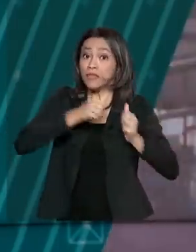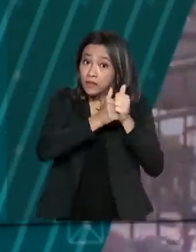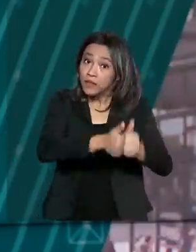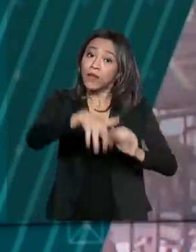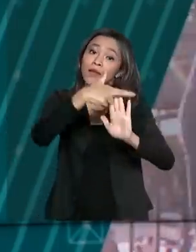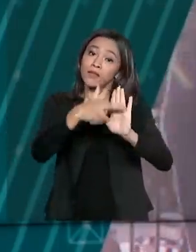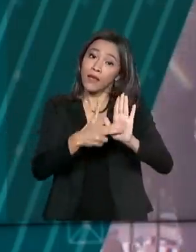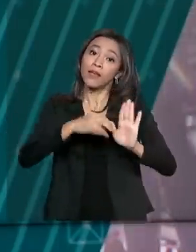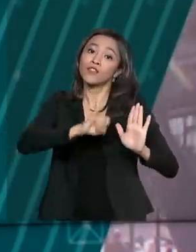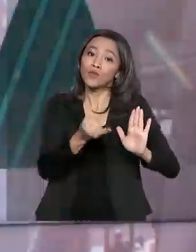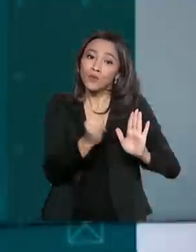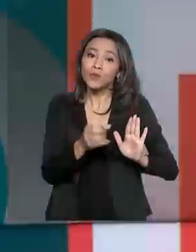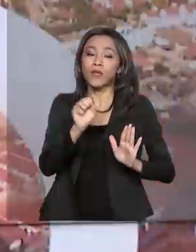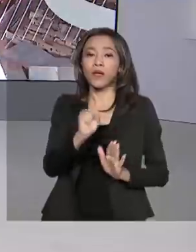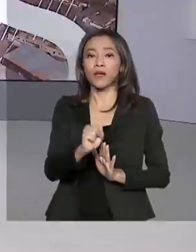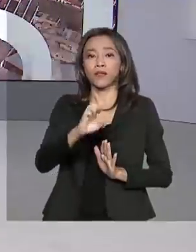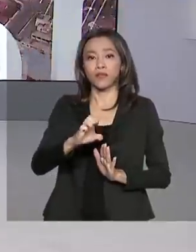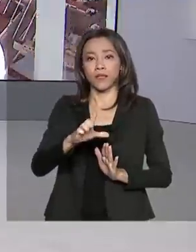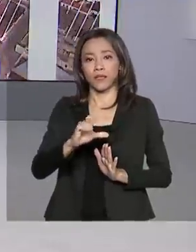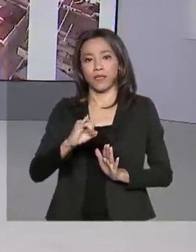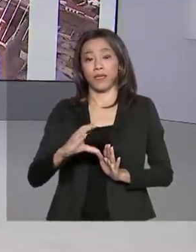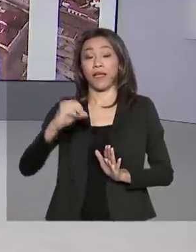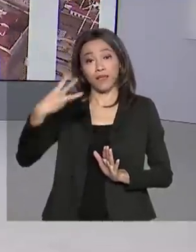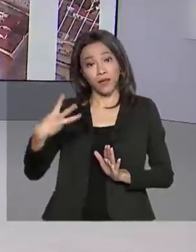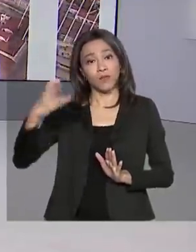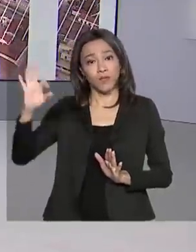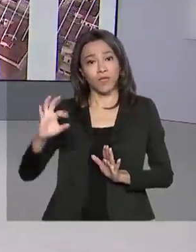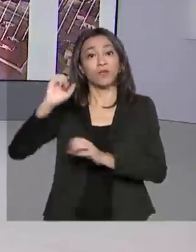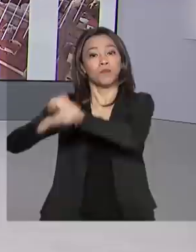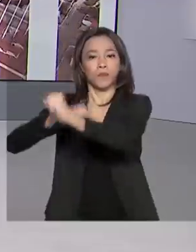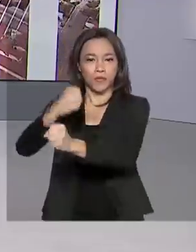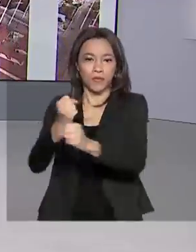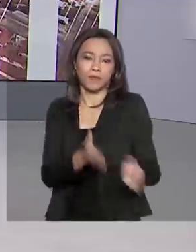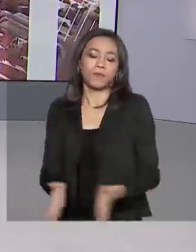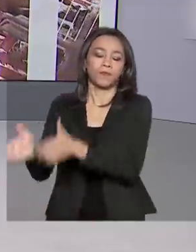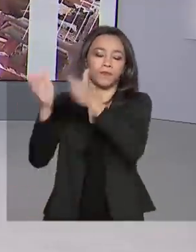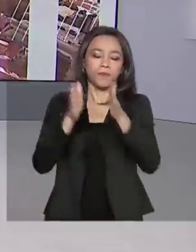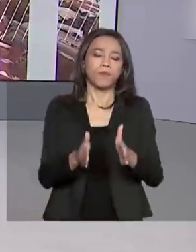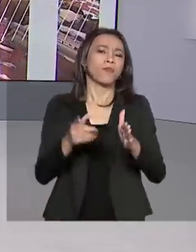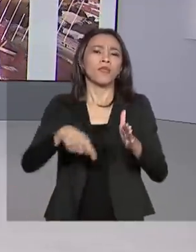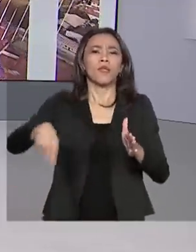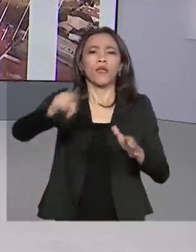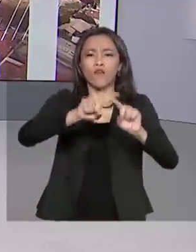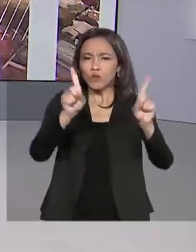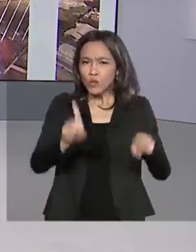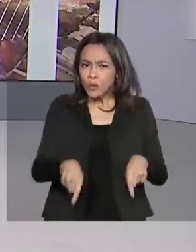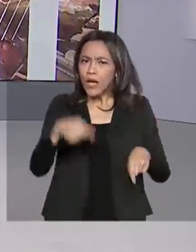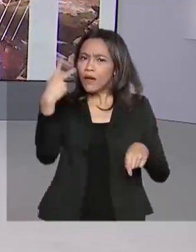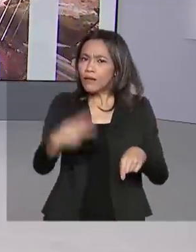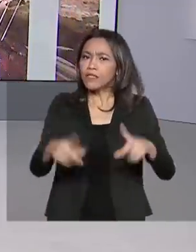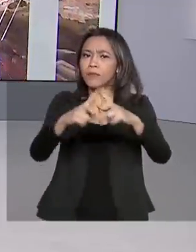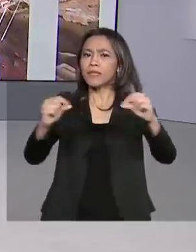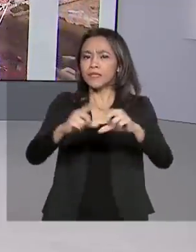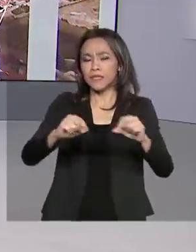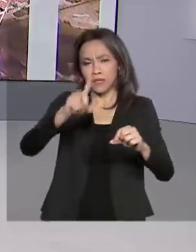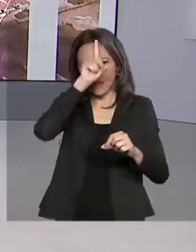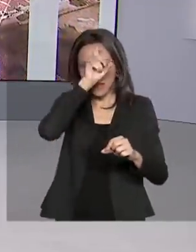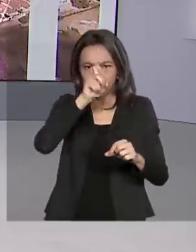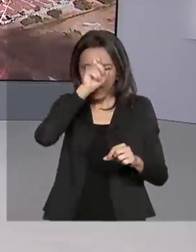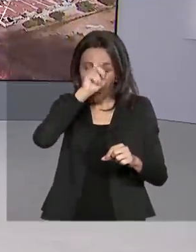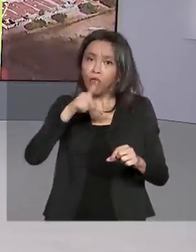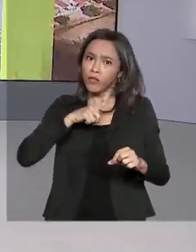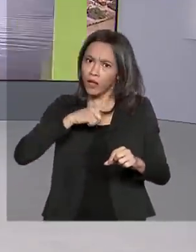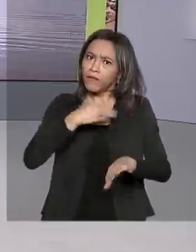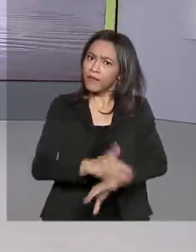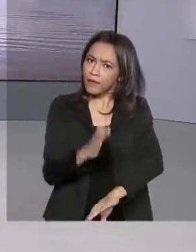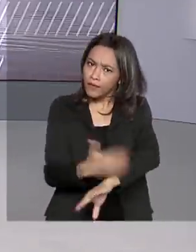é de 3% ao ano. Funcionários do Hospital Regional da Asa Norte, em Brasília, passaram por uma capacitação com